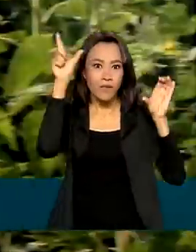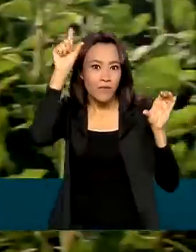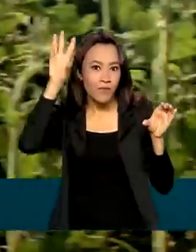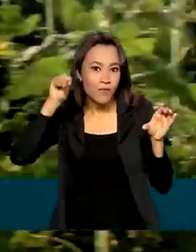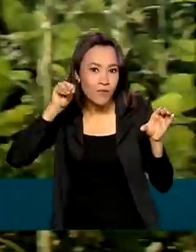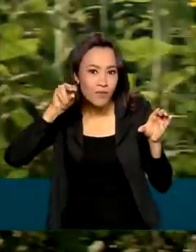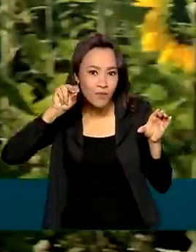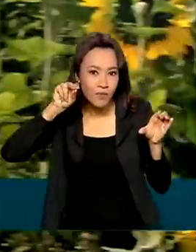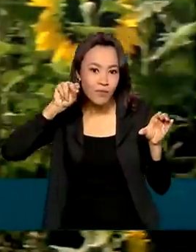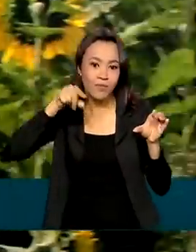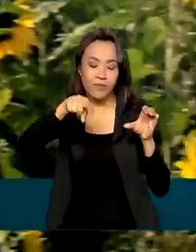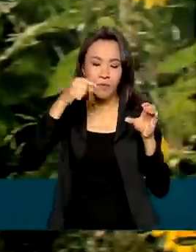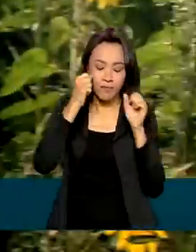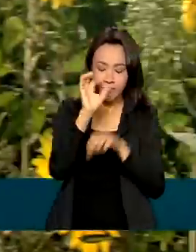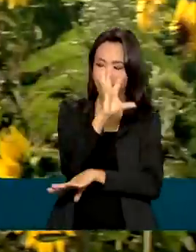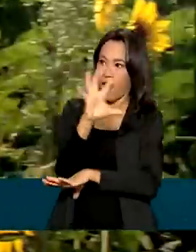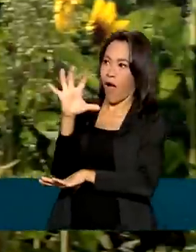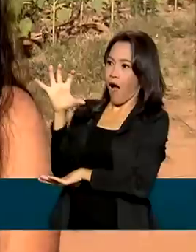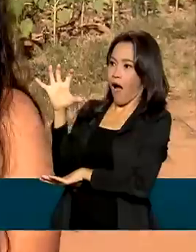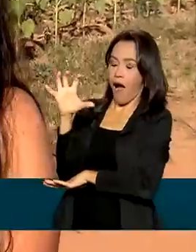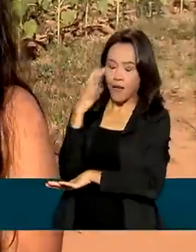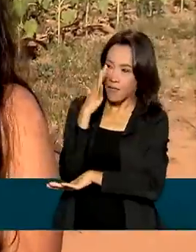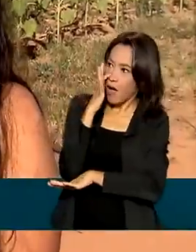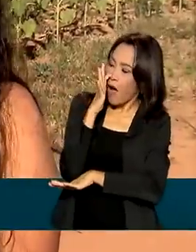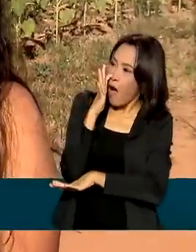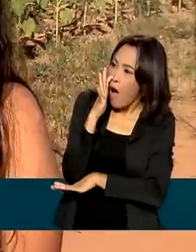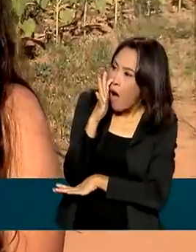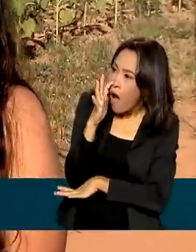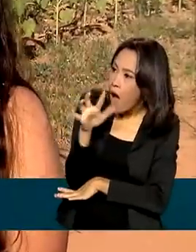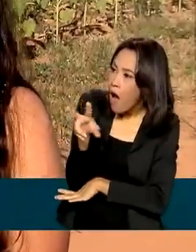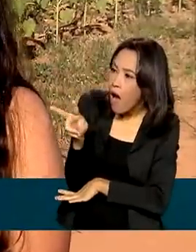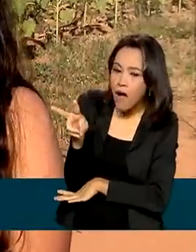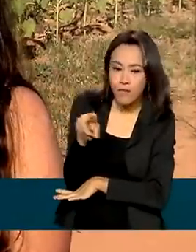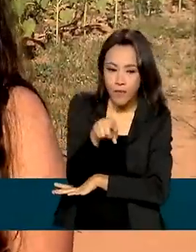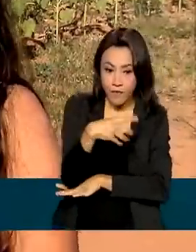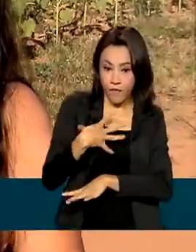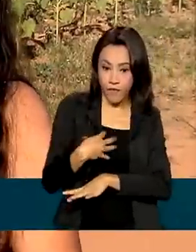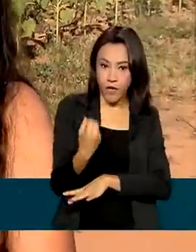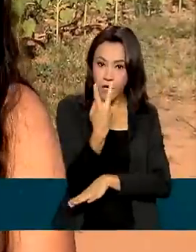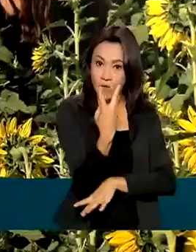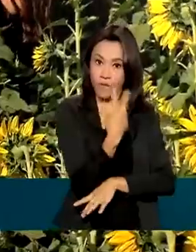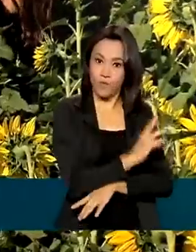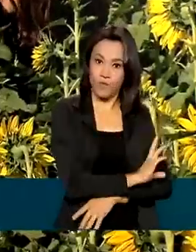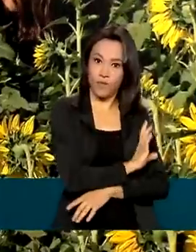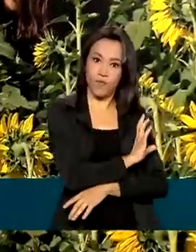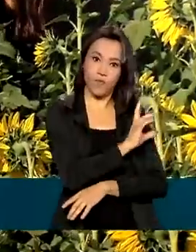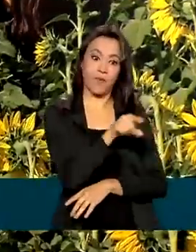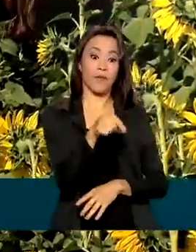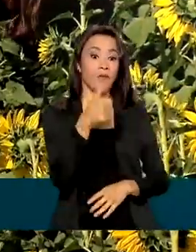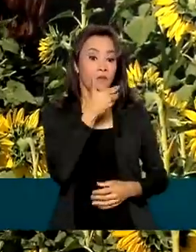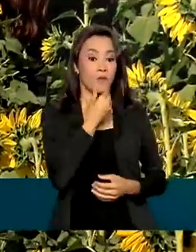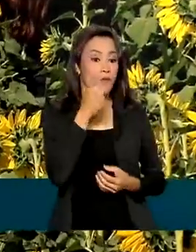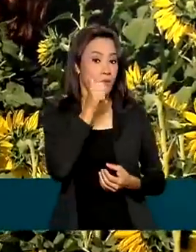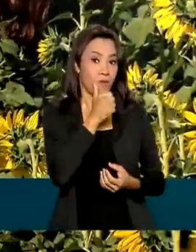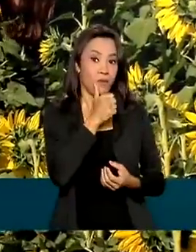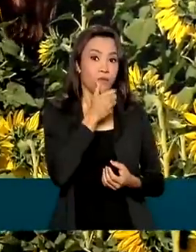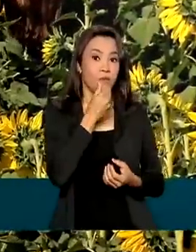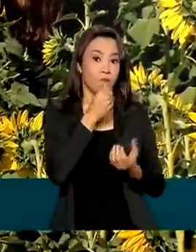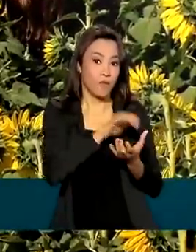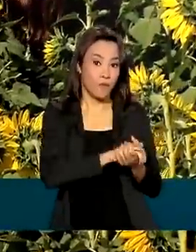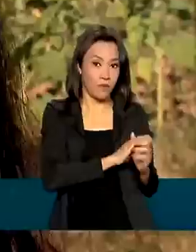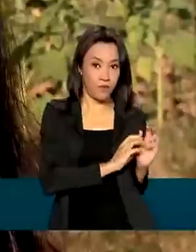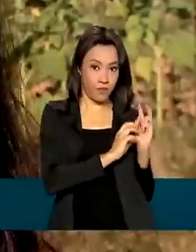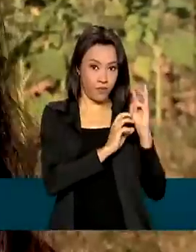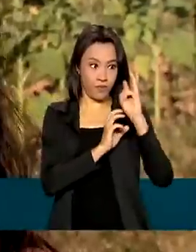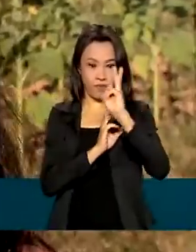chamam a atenção de quem passa por ali. A Noêmia veio com a filha e o marido para tirar fotos em meio às flores.